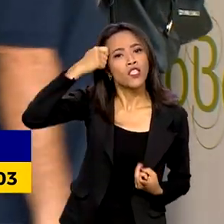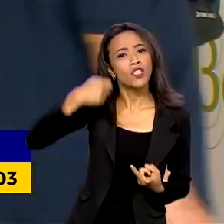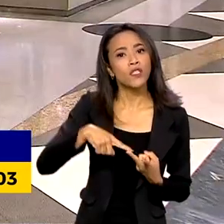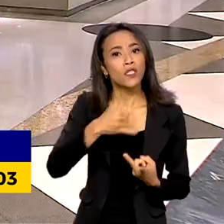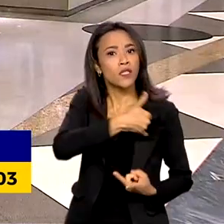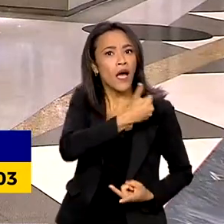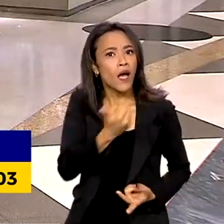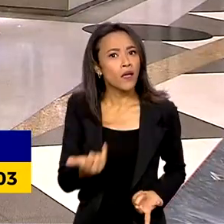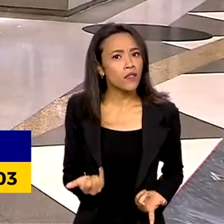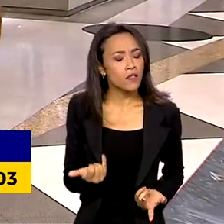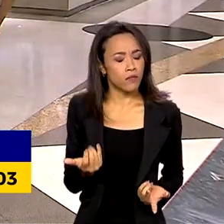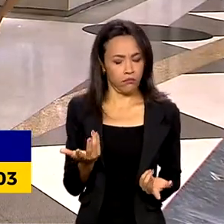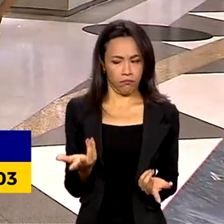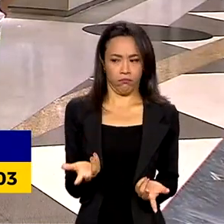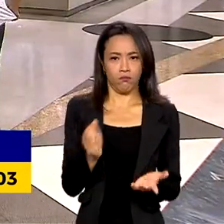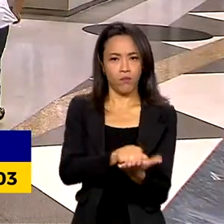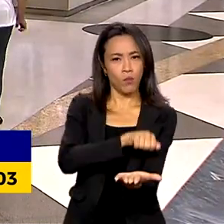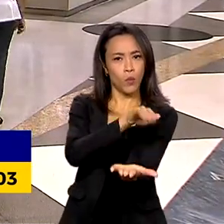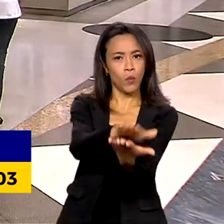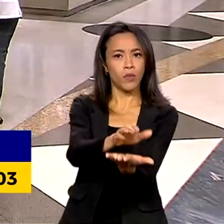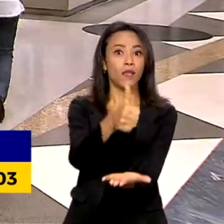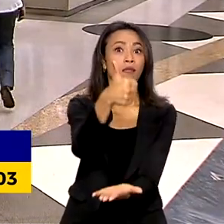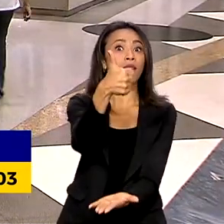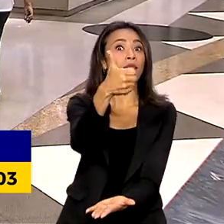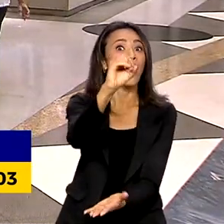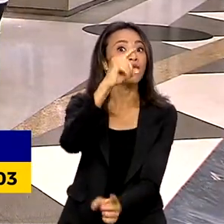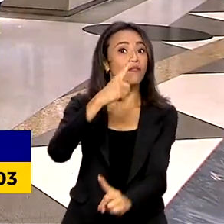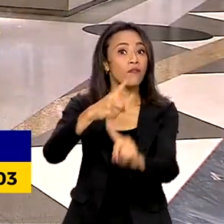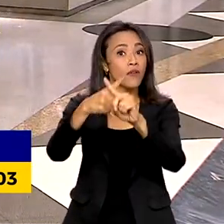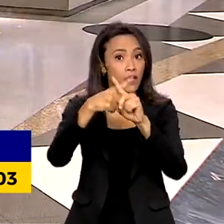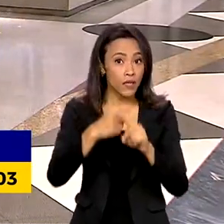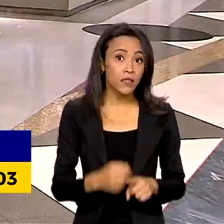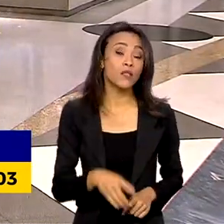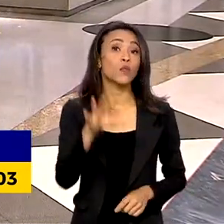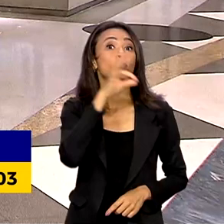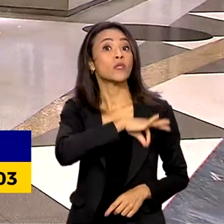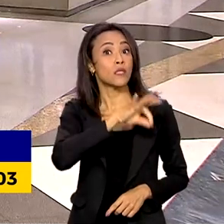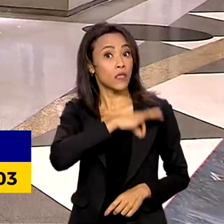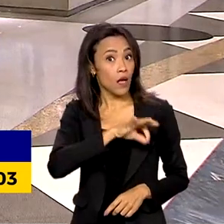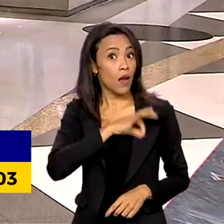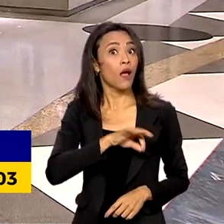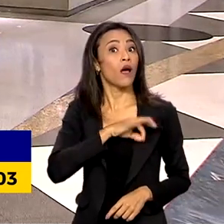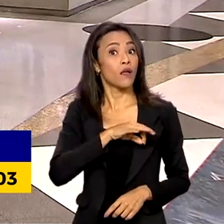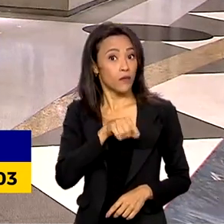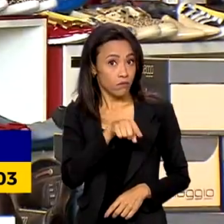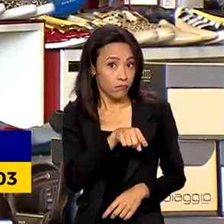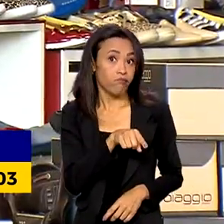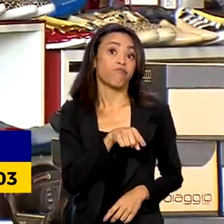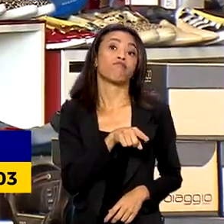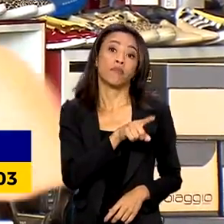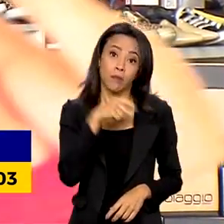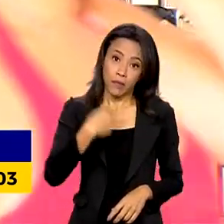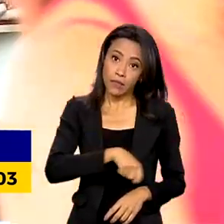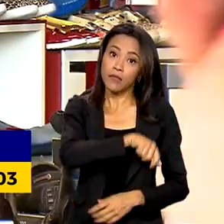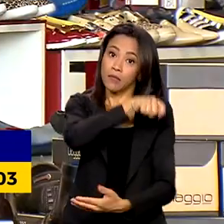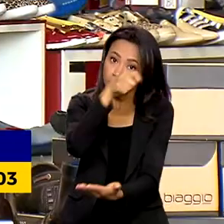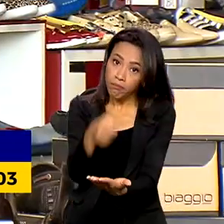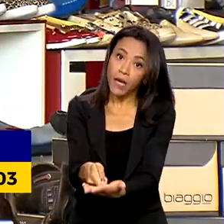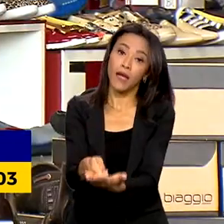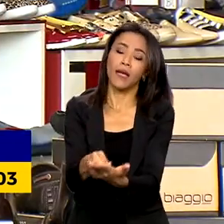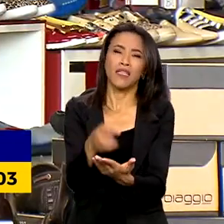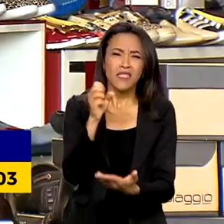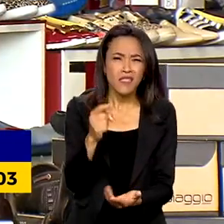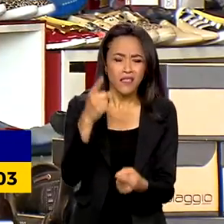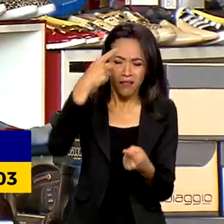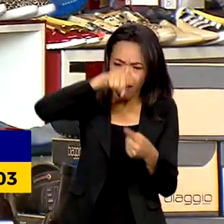ou idade, A multa será de 10 vezes o valor do salário devido ao empregado. E caso a empresa seja